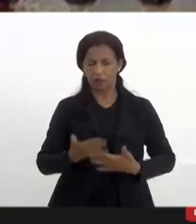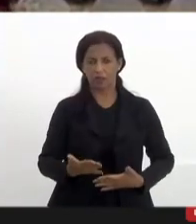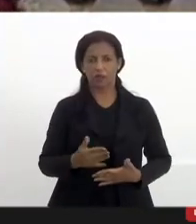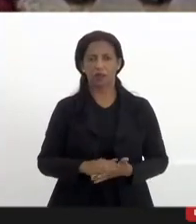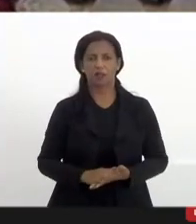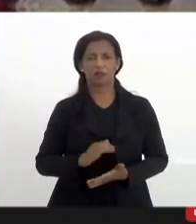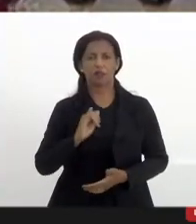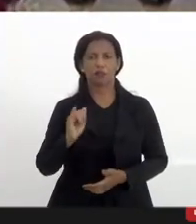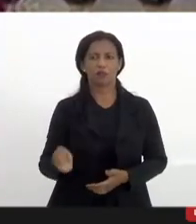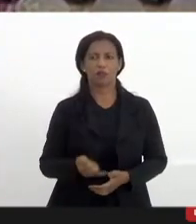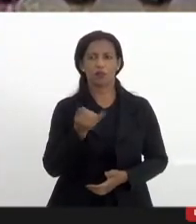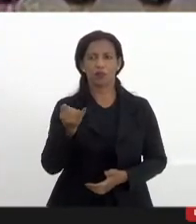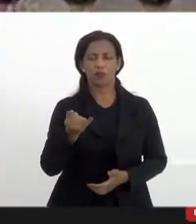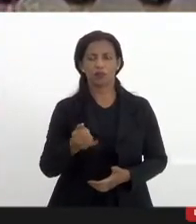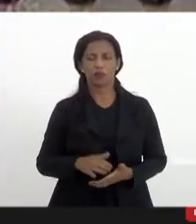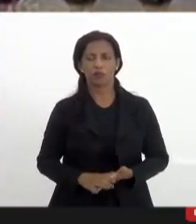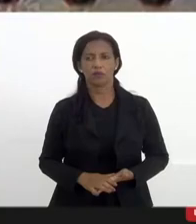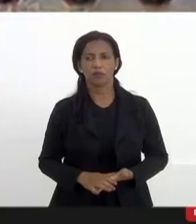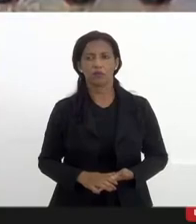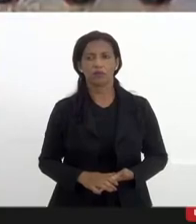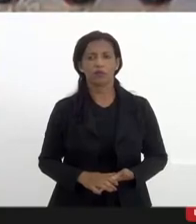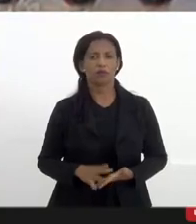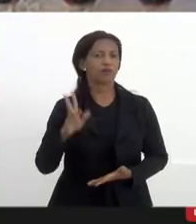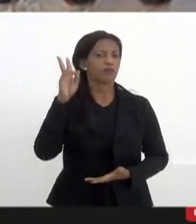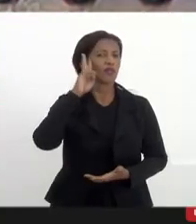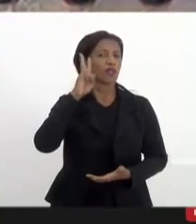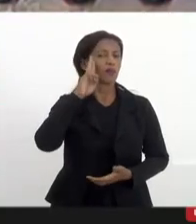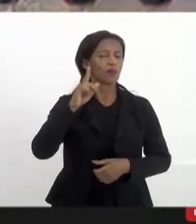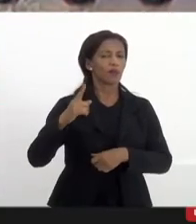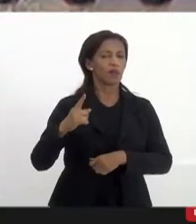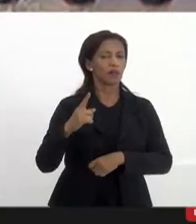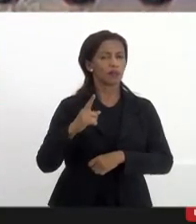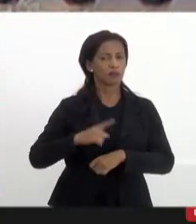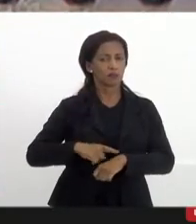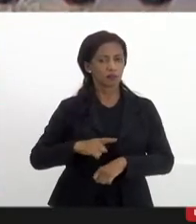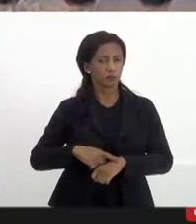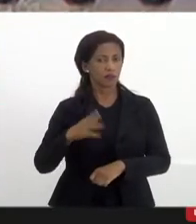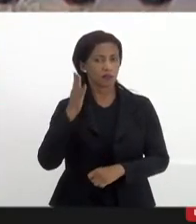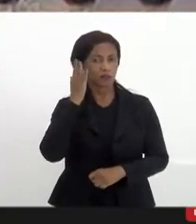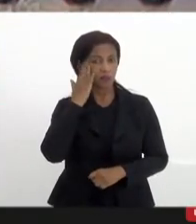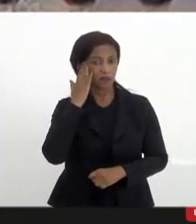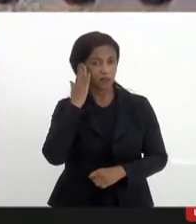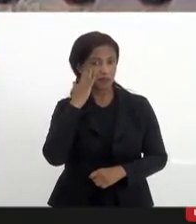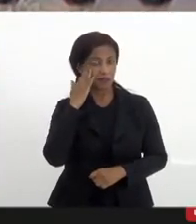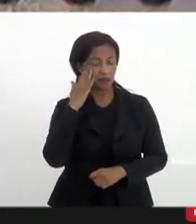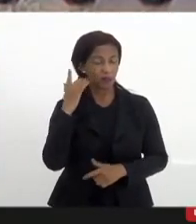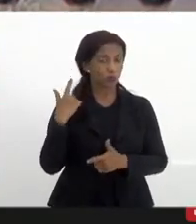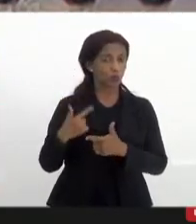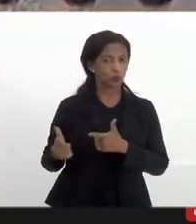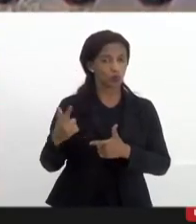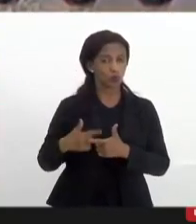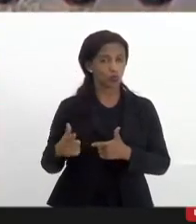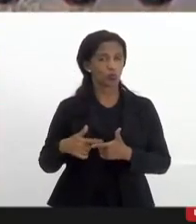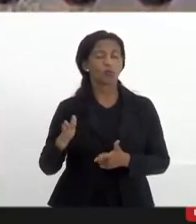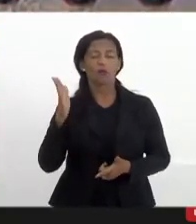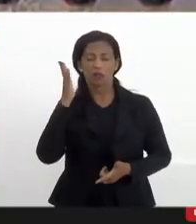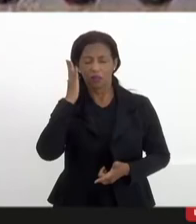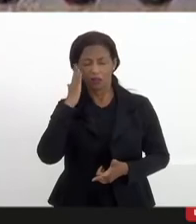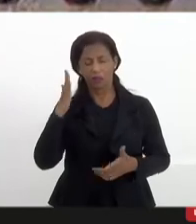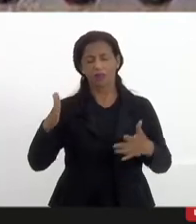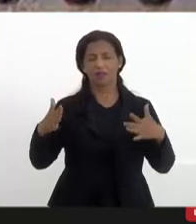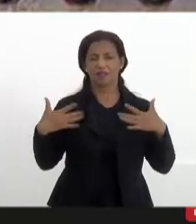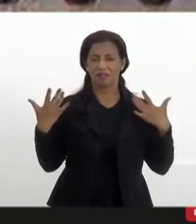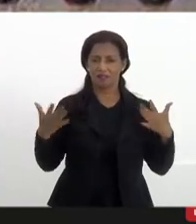a oportunidade de reviver esse momento sabendo das dores mas também das